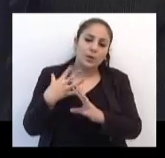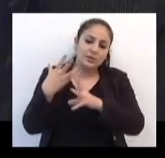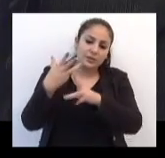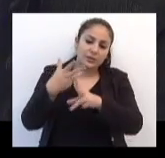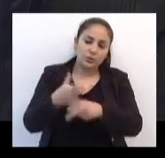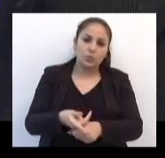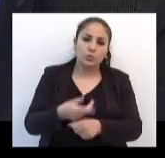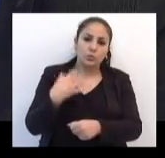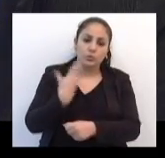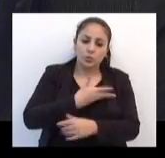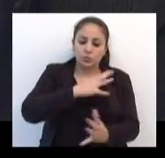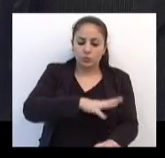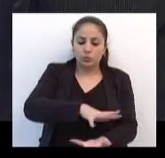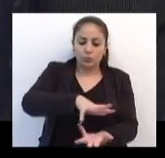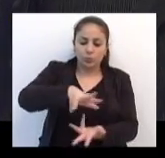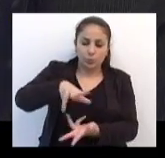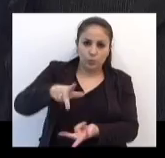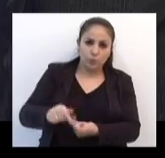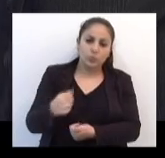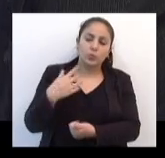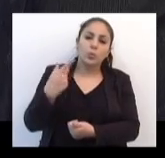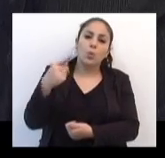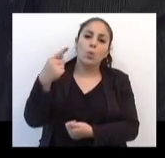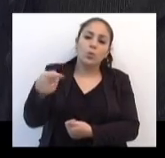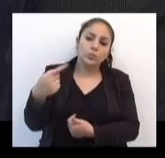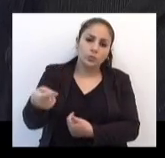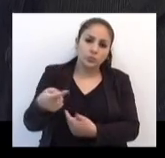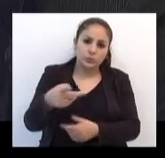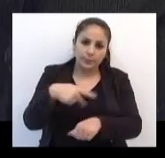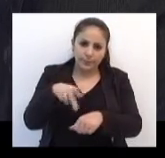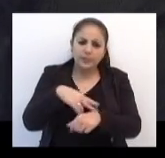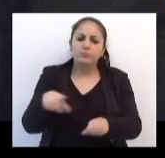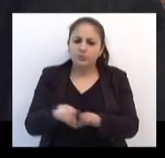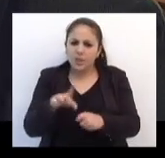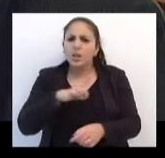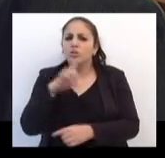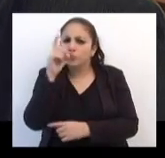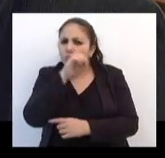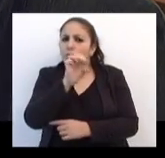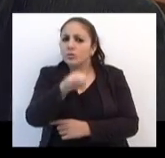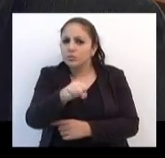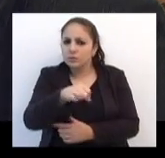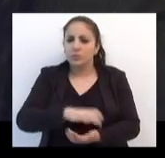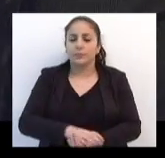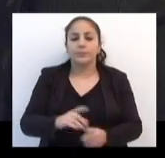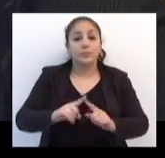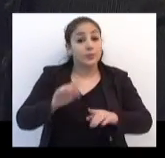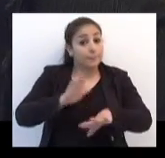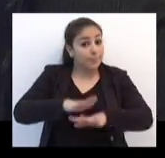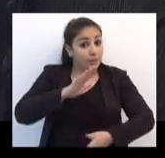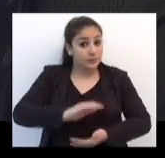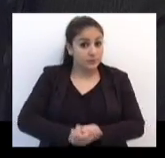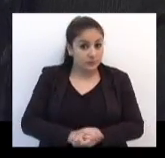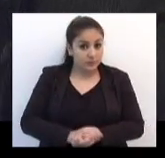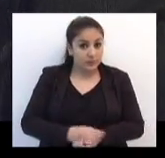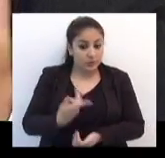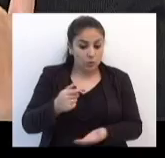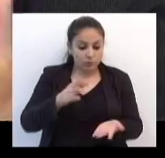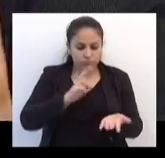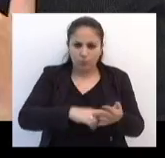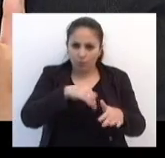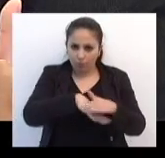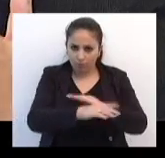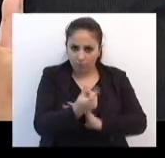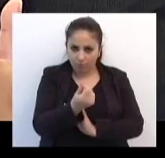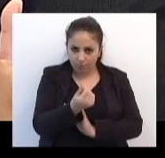parte do nosso planeta, do mundo, dos outros países, está enfrentando dificuldades. E ainda mais, as nossas